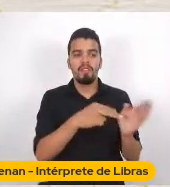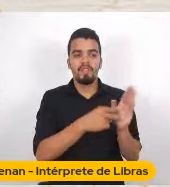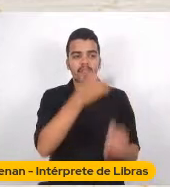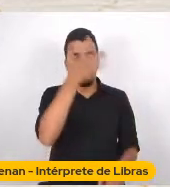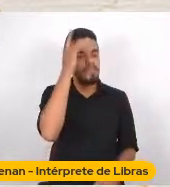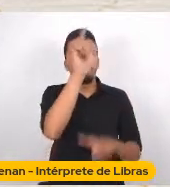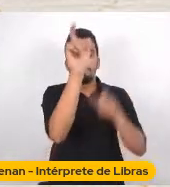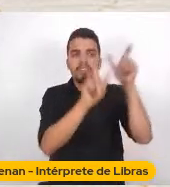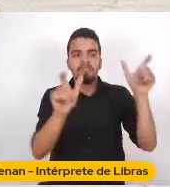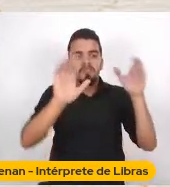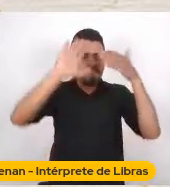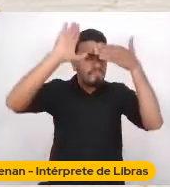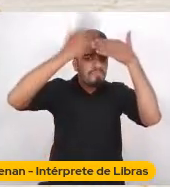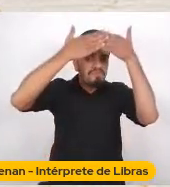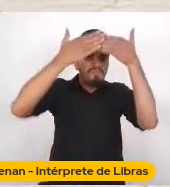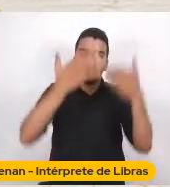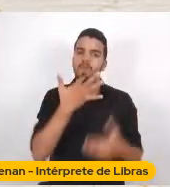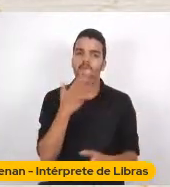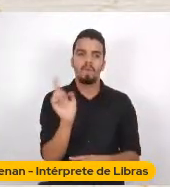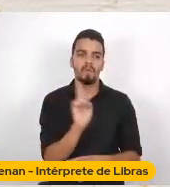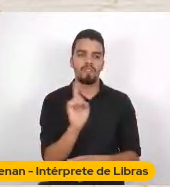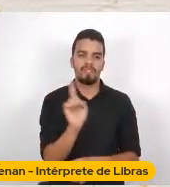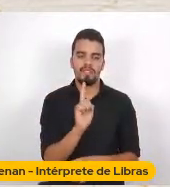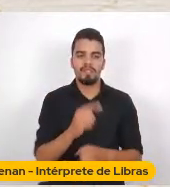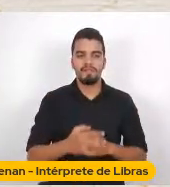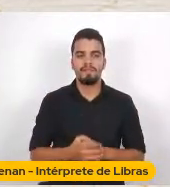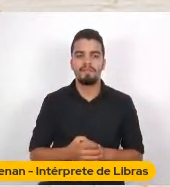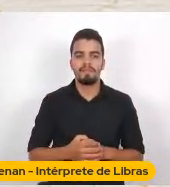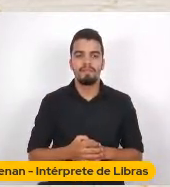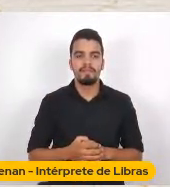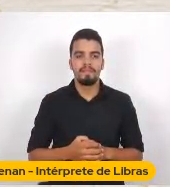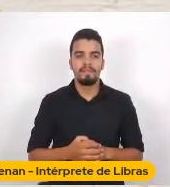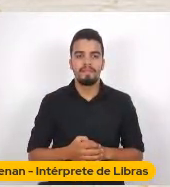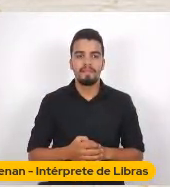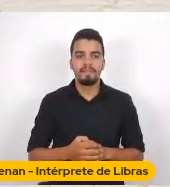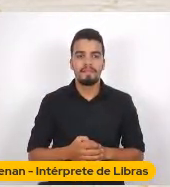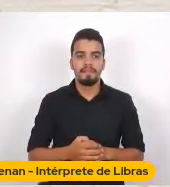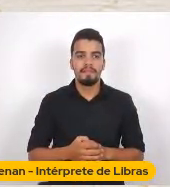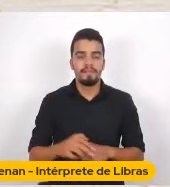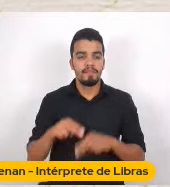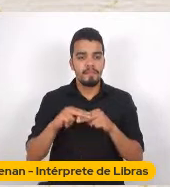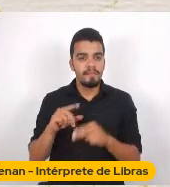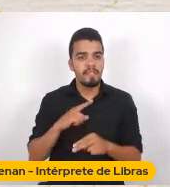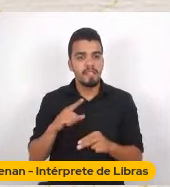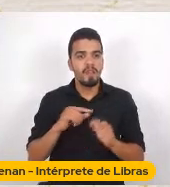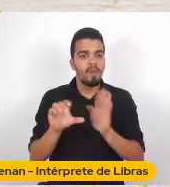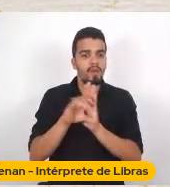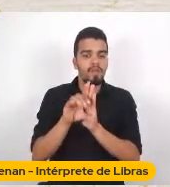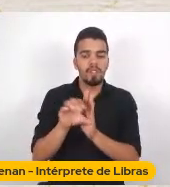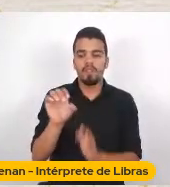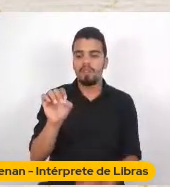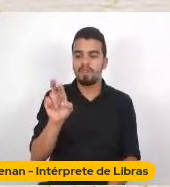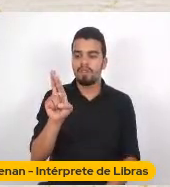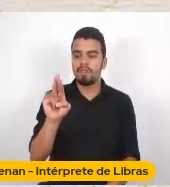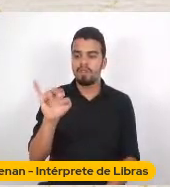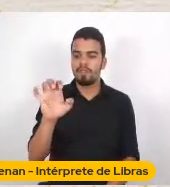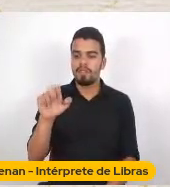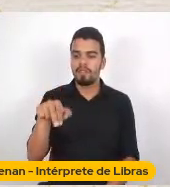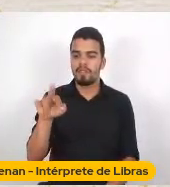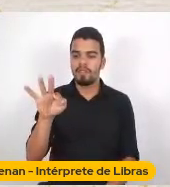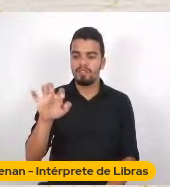dimensões De domínio De orientalização A partir de conceitos Como Oriente Oriente Médio E Extremo Oriente